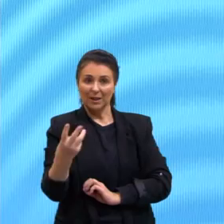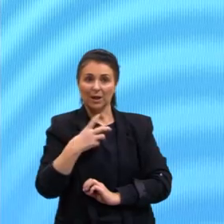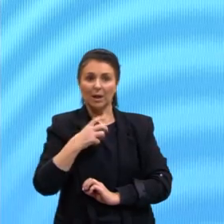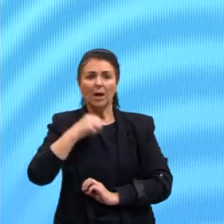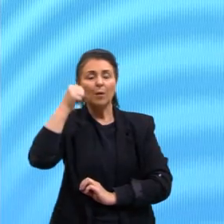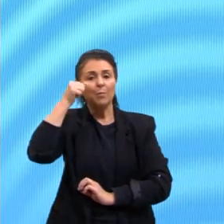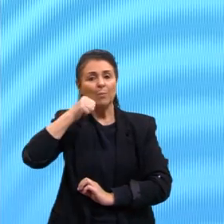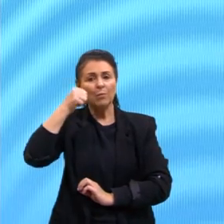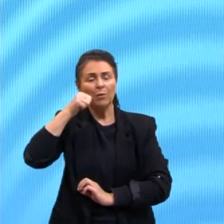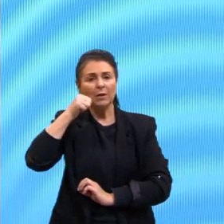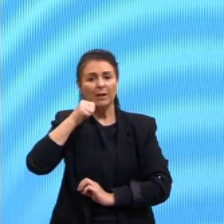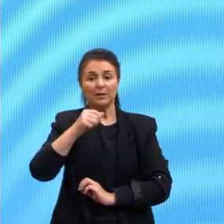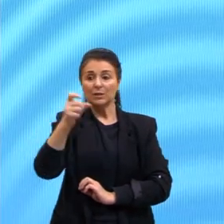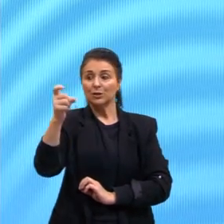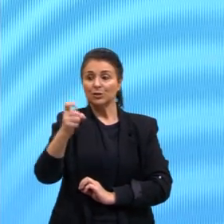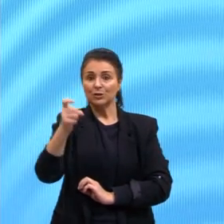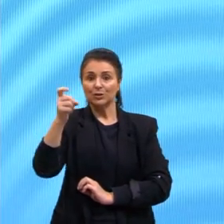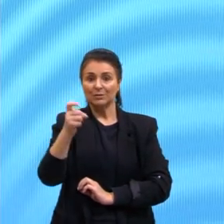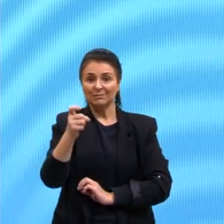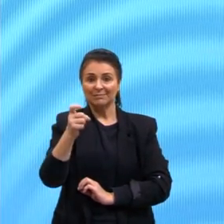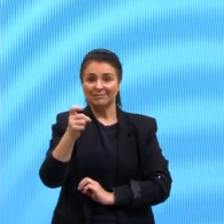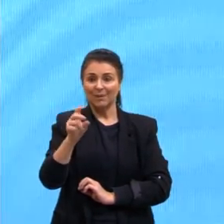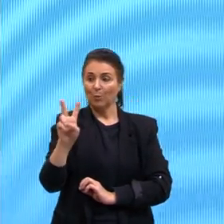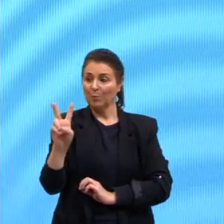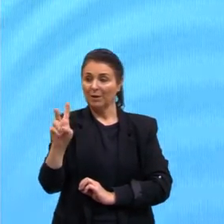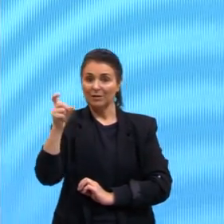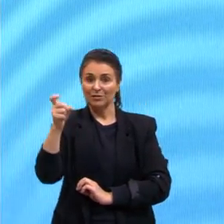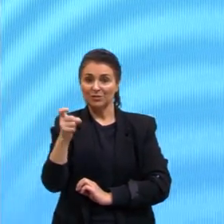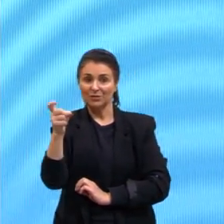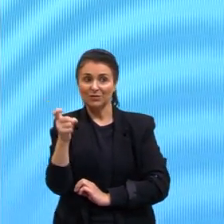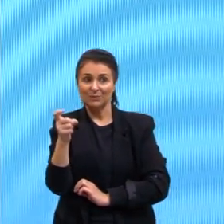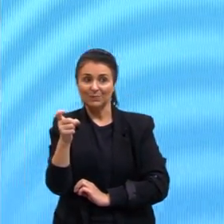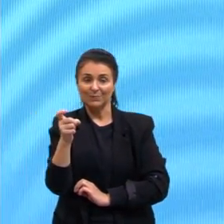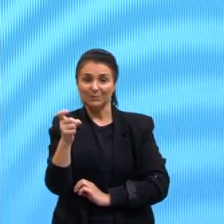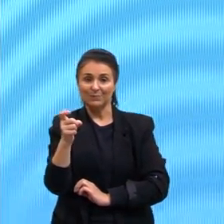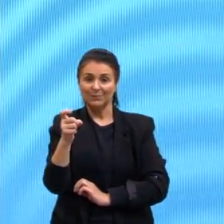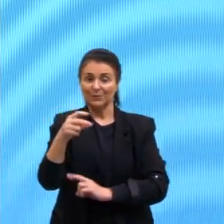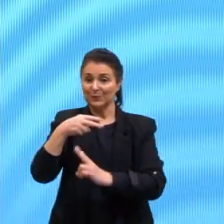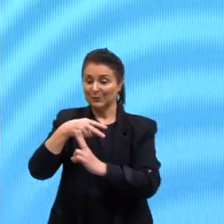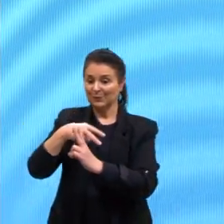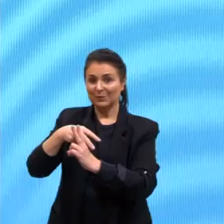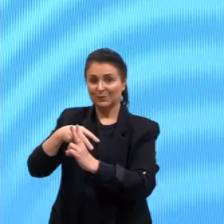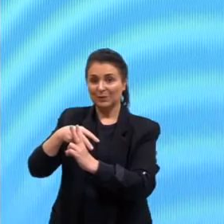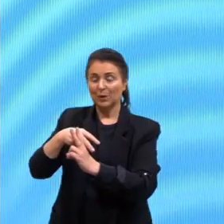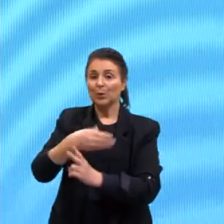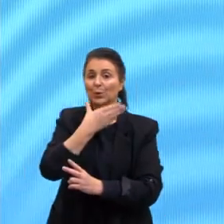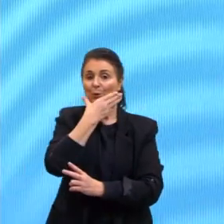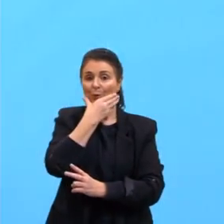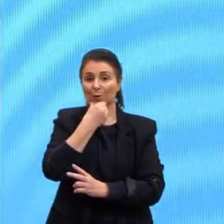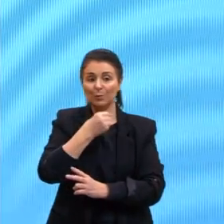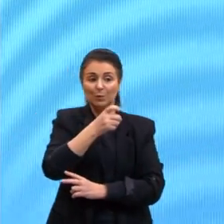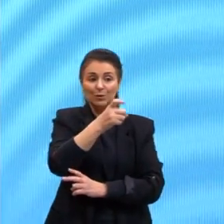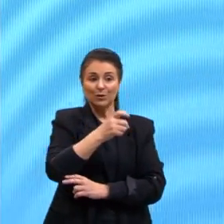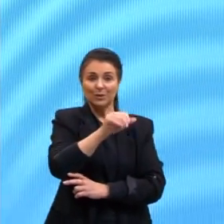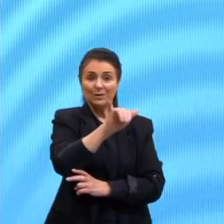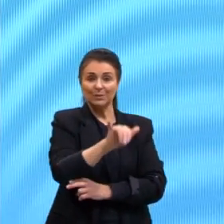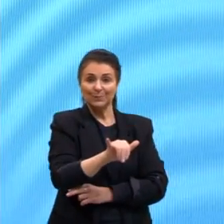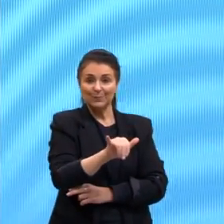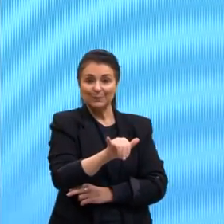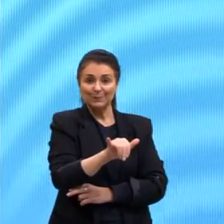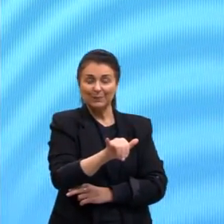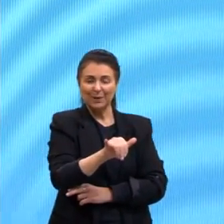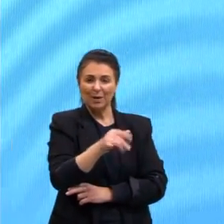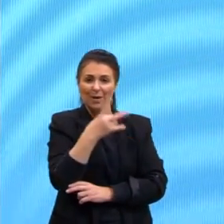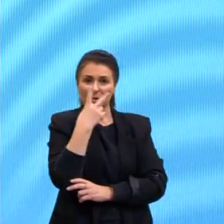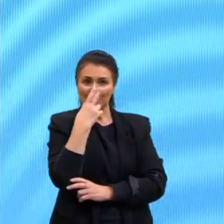mulheres, é XX, são esse par aqui de cromossomos. No homem, é o XY. Então,